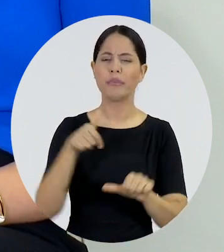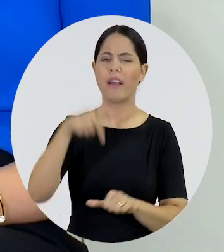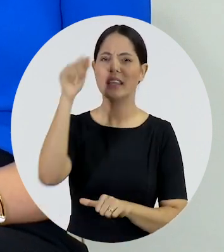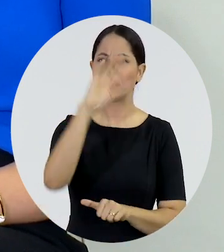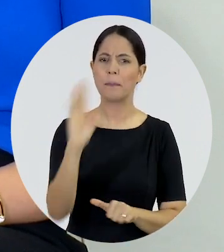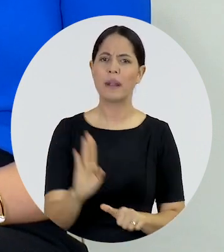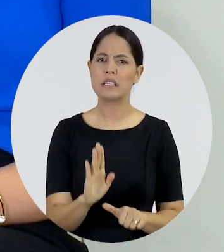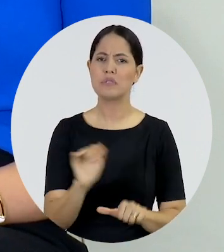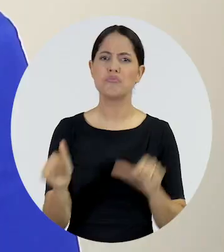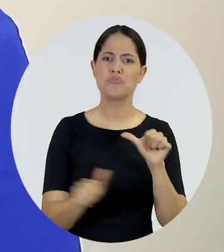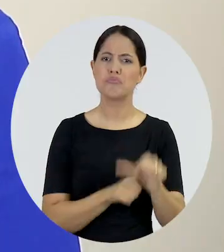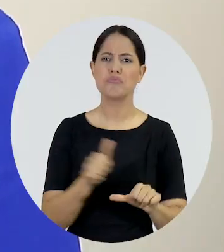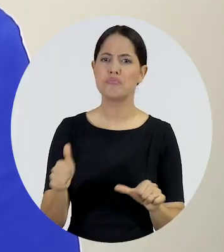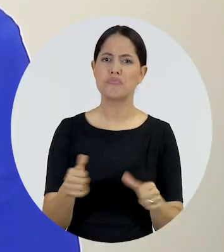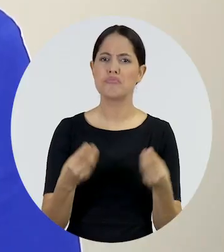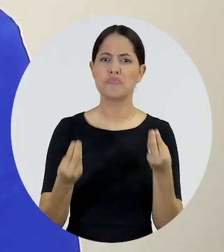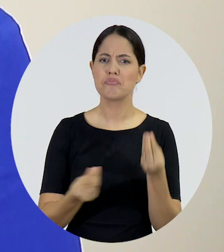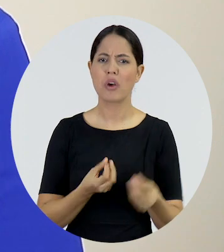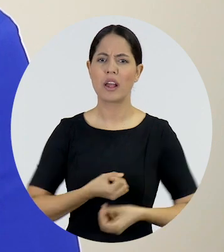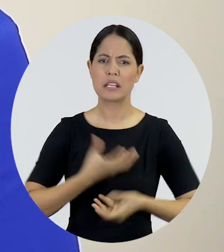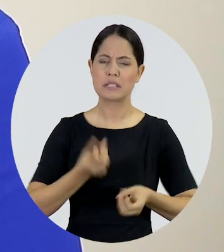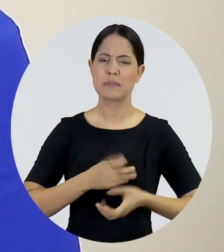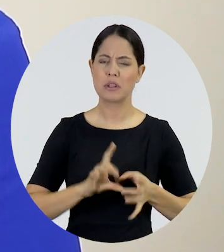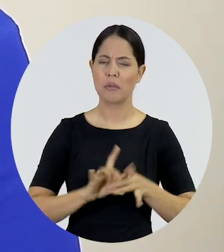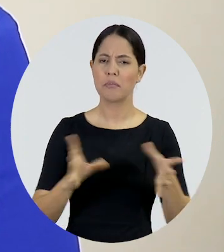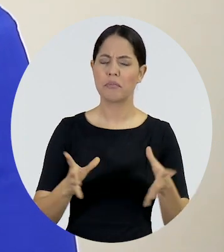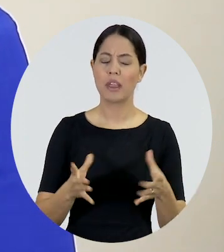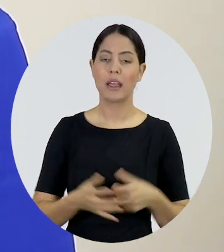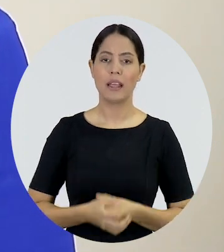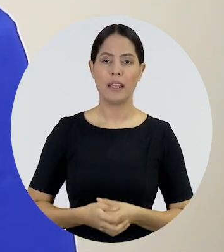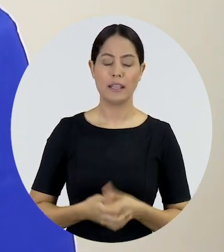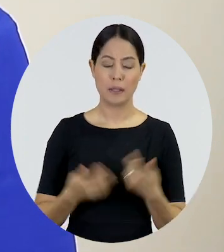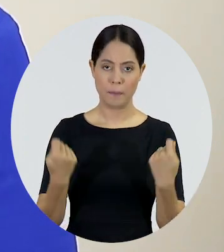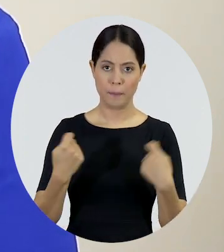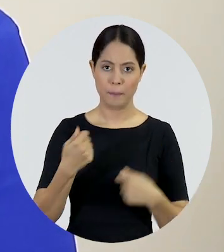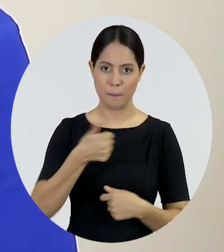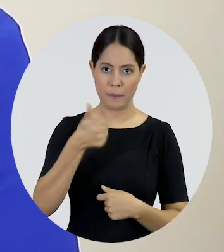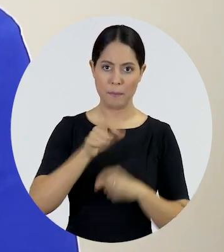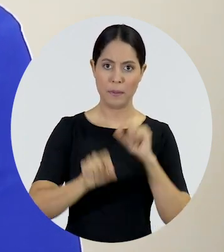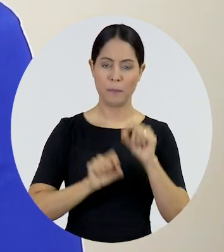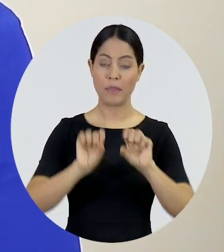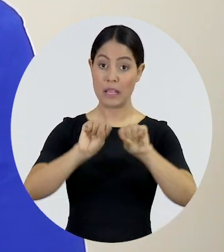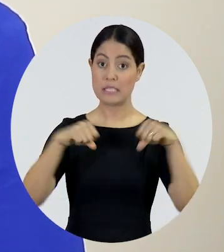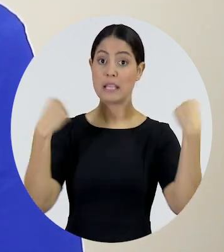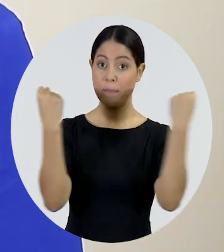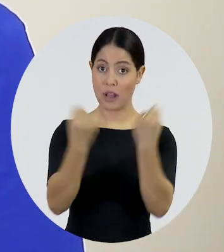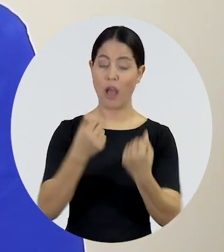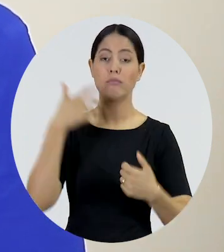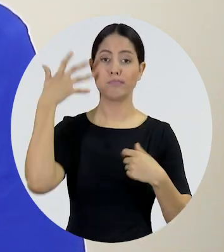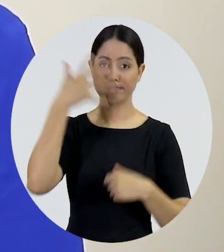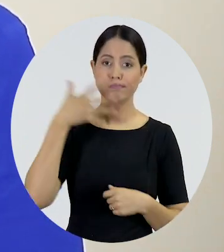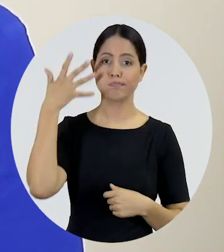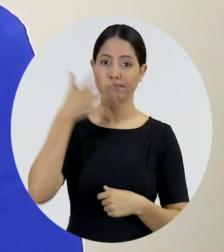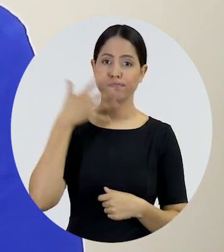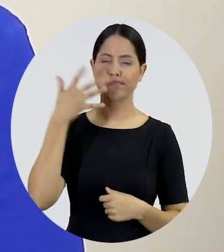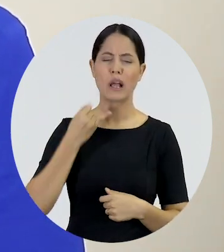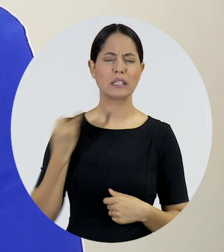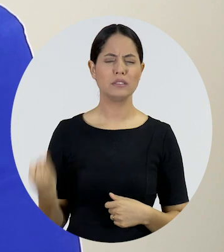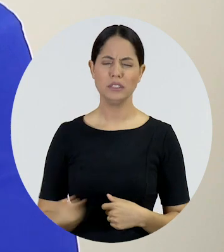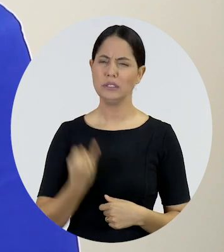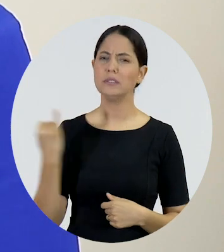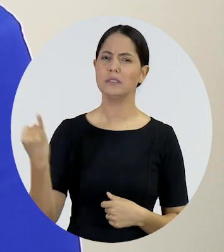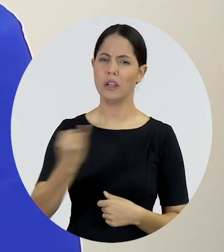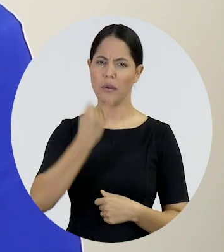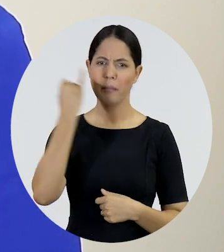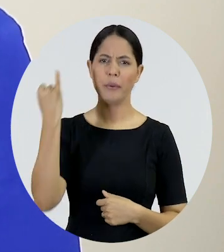este cenário aqui no país? Bom, primeiro, acho que a realização desses seminários, como o seminário que acontecendo hoje, é um